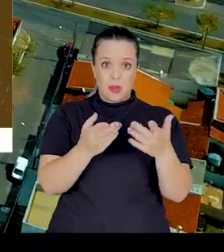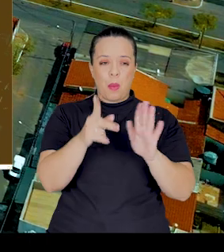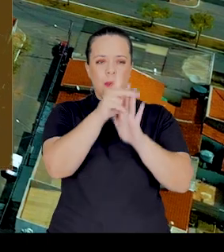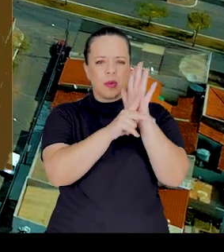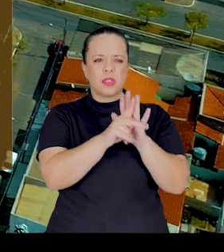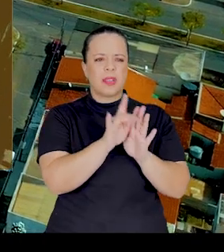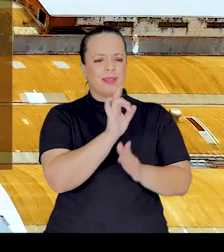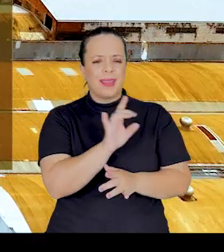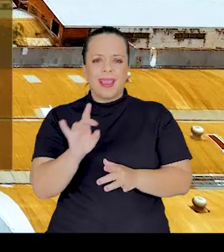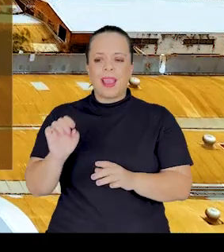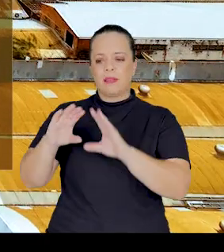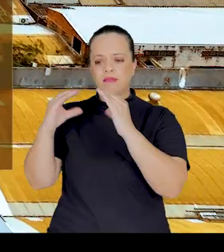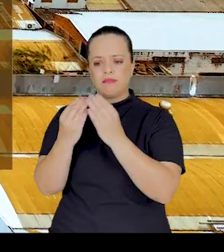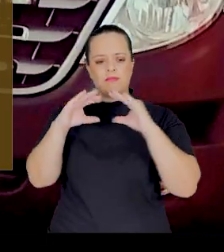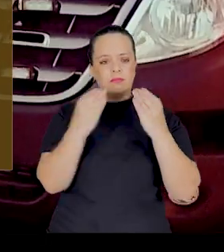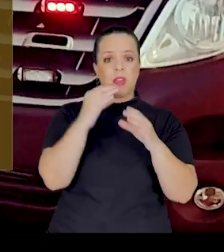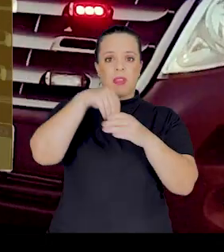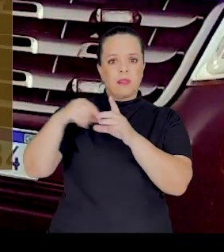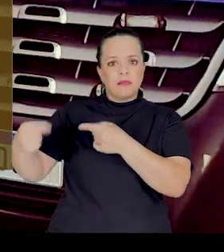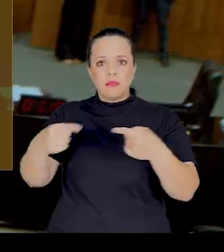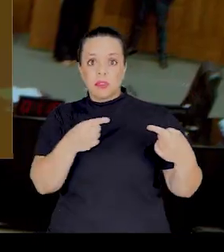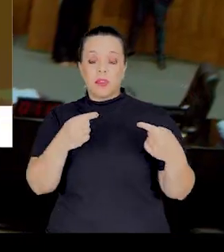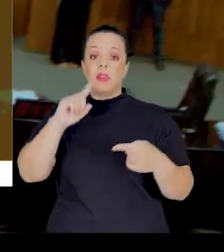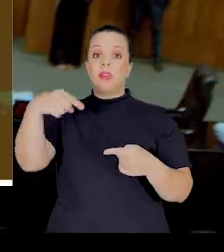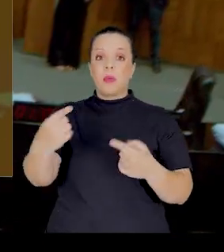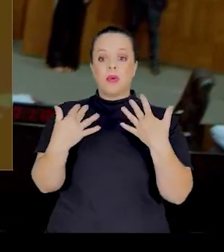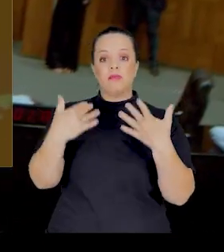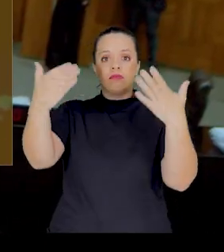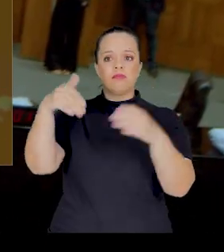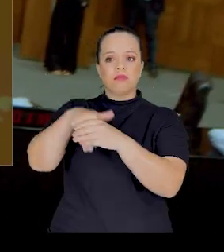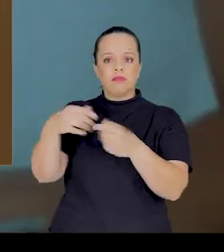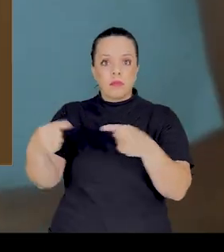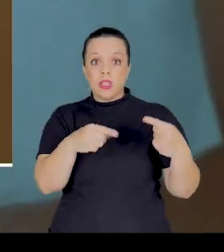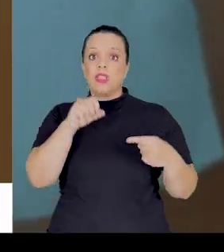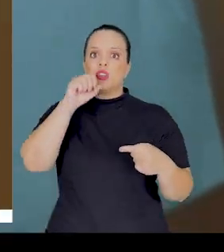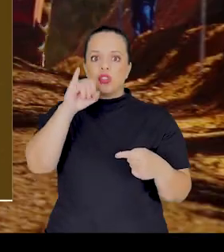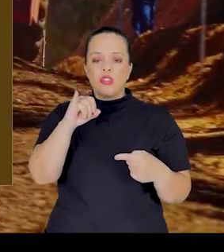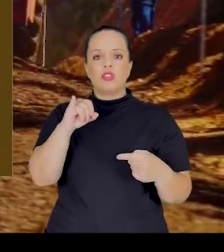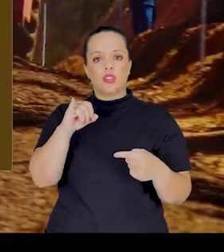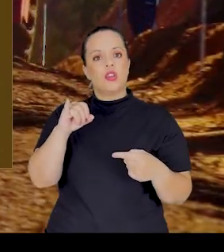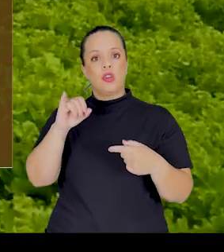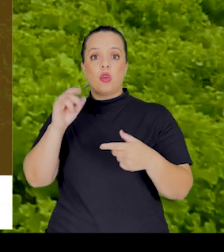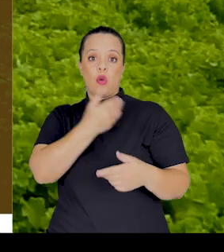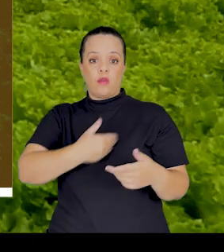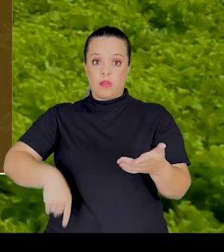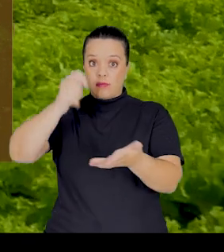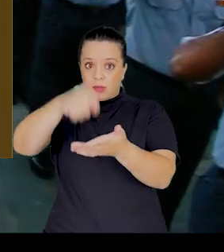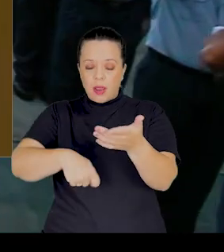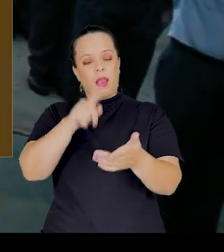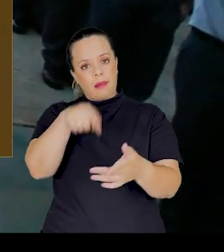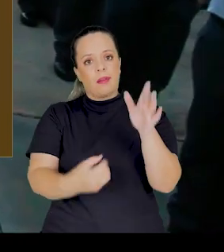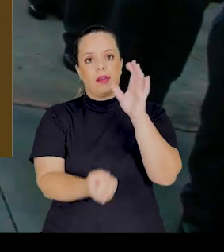Cada projeto é discutido pelas comissões de acordo com o tema. Depois é votado em plenário. E se aprovado pelo Poder Executivo,